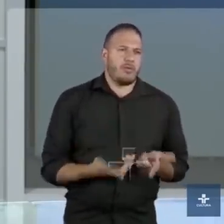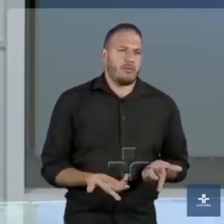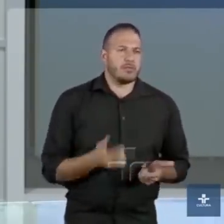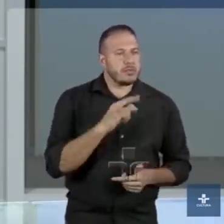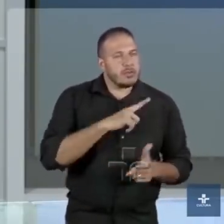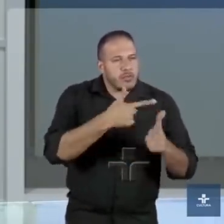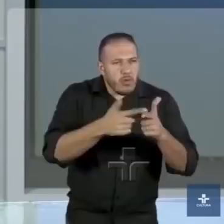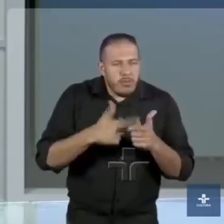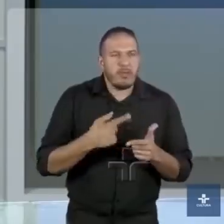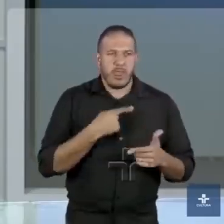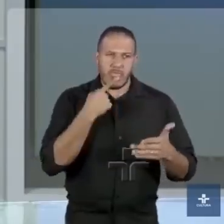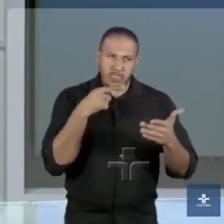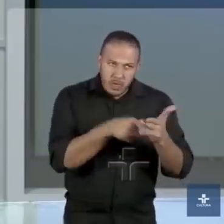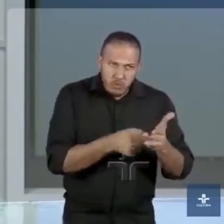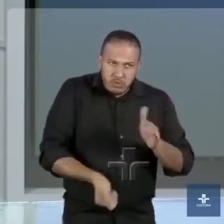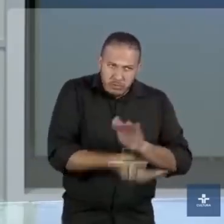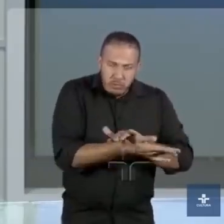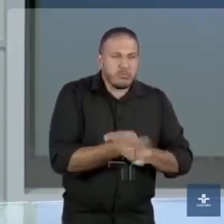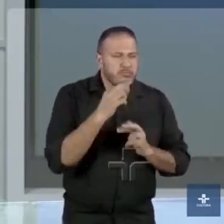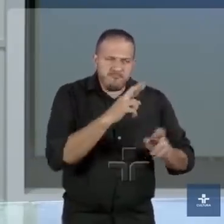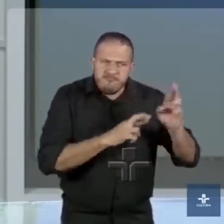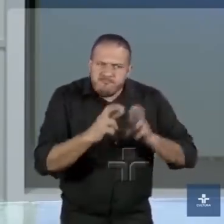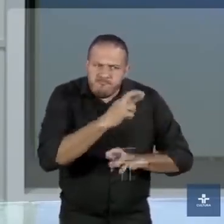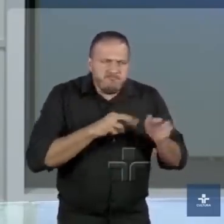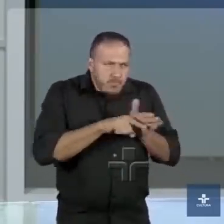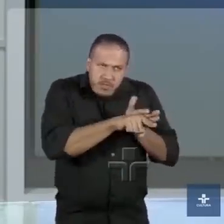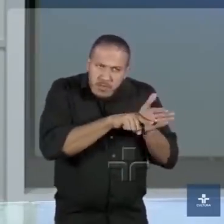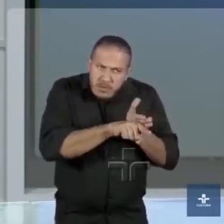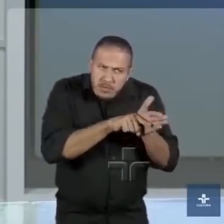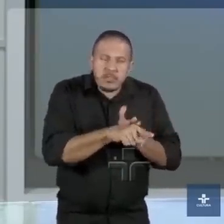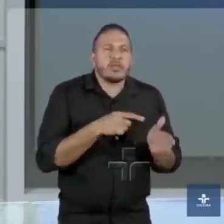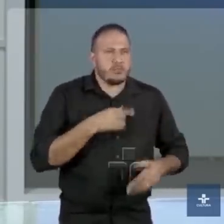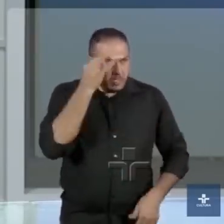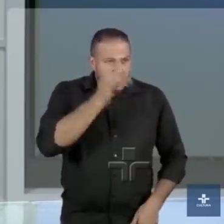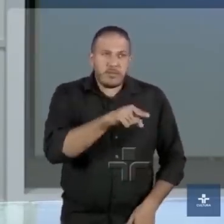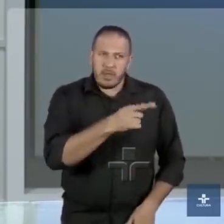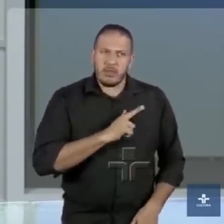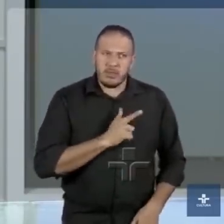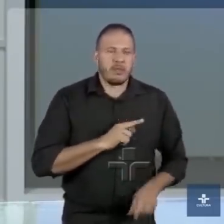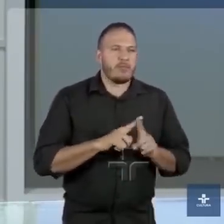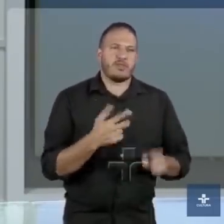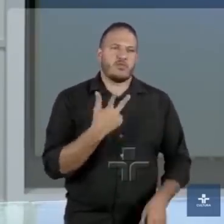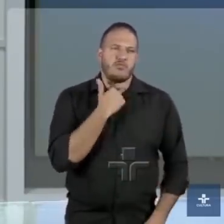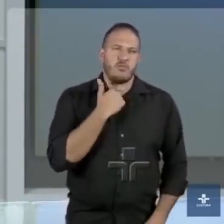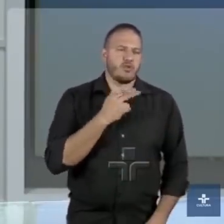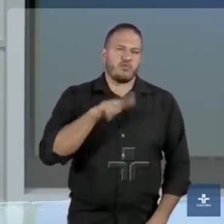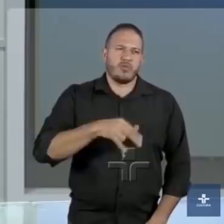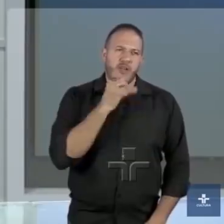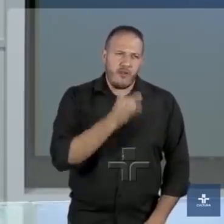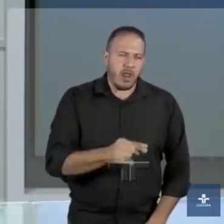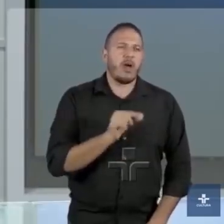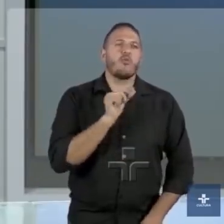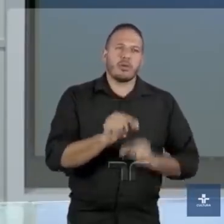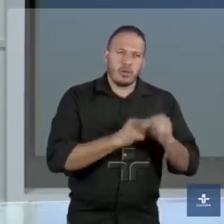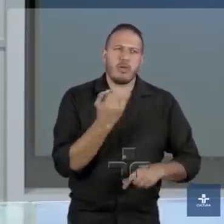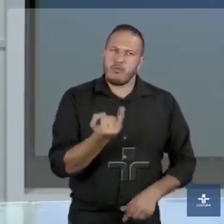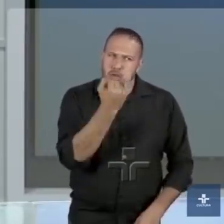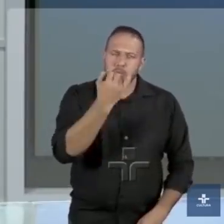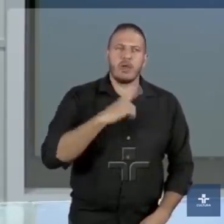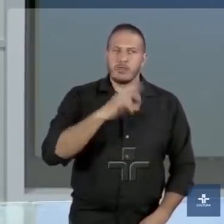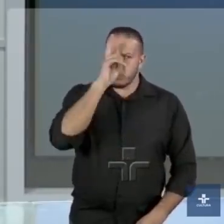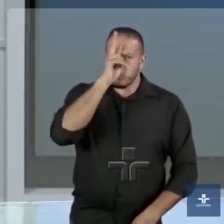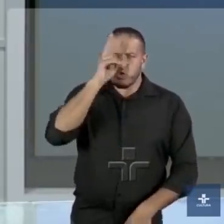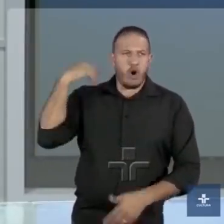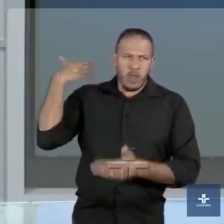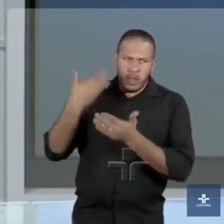problema de denúncia de corrupção, tem que ser apurado, investigado, combatido. Mas você não pode nunca negar a importância histórica que teve um